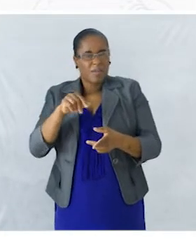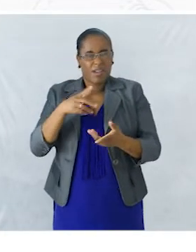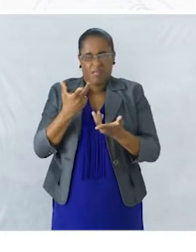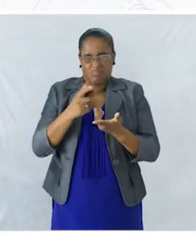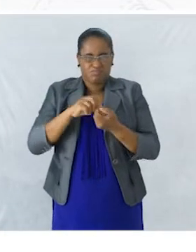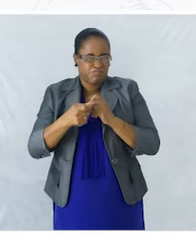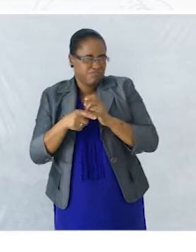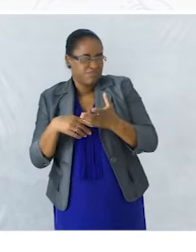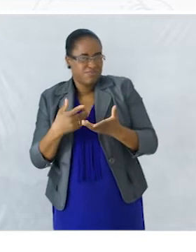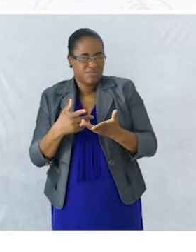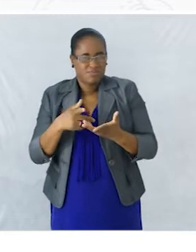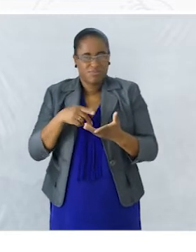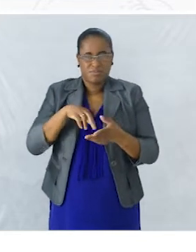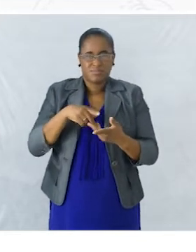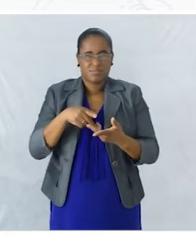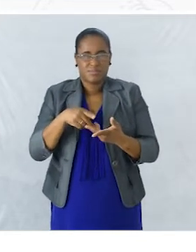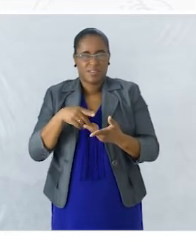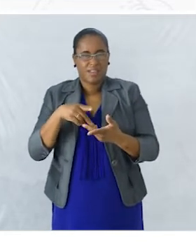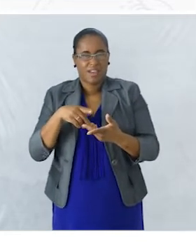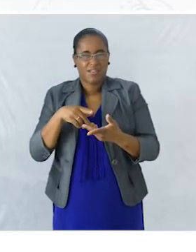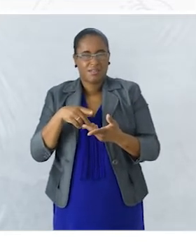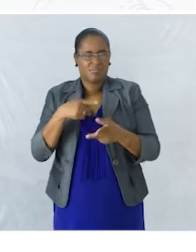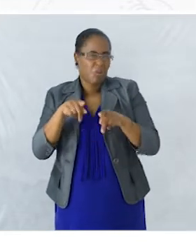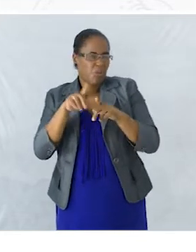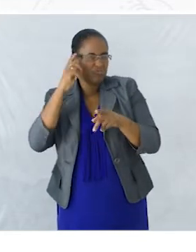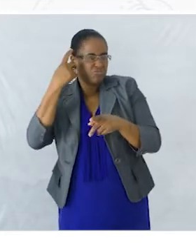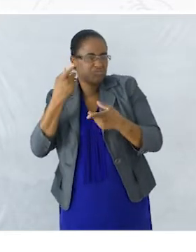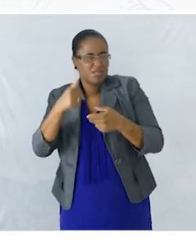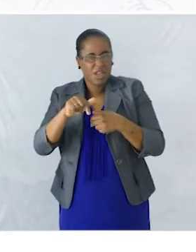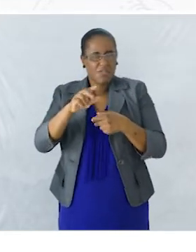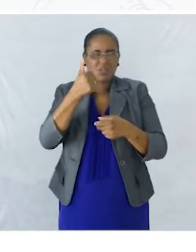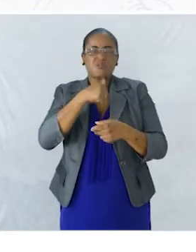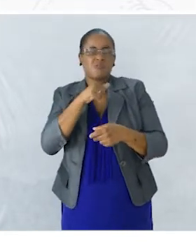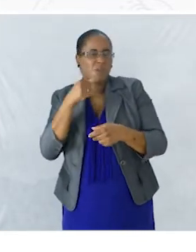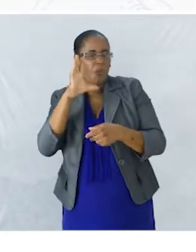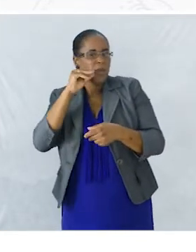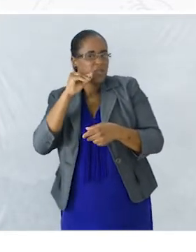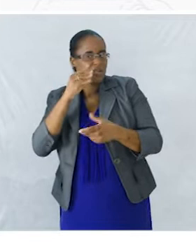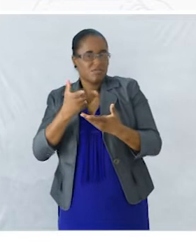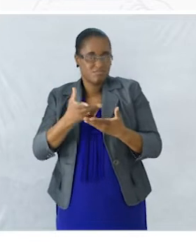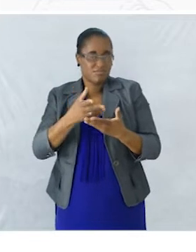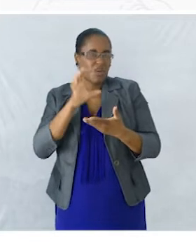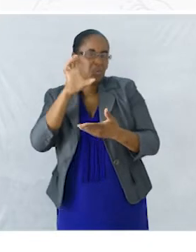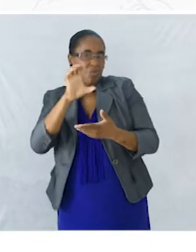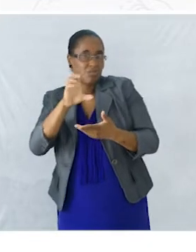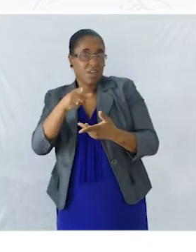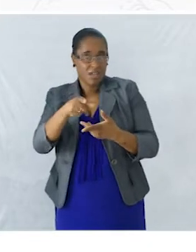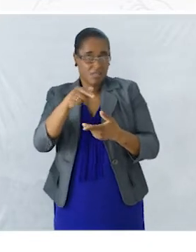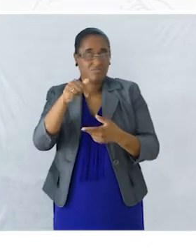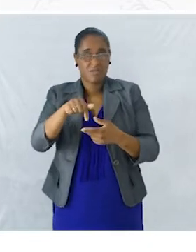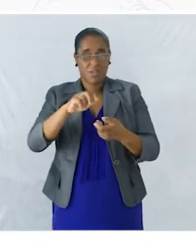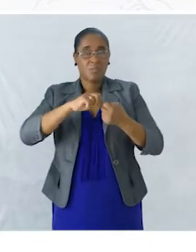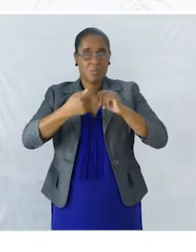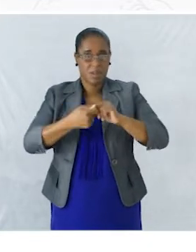Então quer dizer Que o patinho Estava a sofrer O patinho Foi humilhado Aqui nós temos um problema